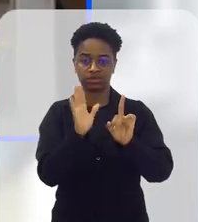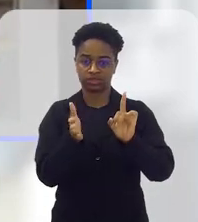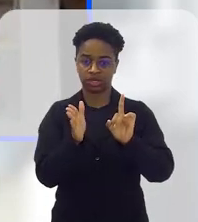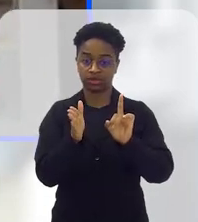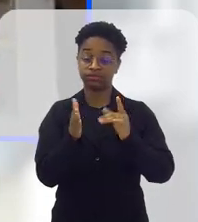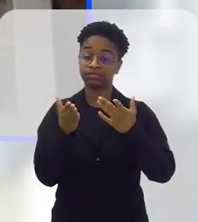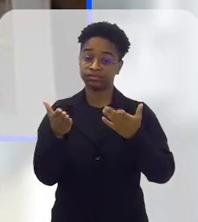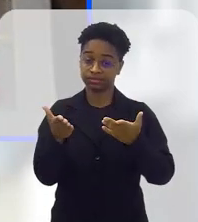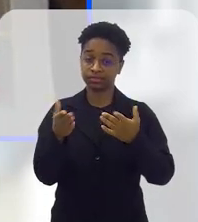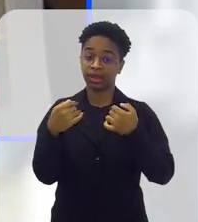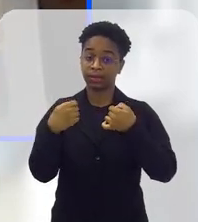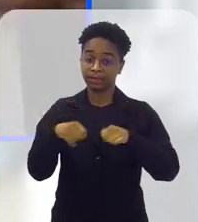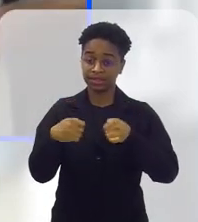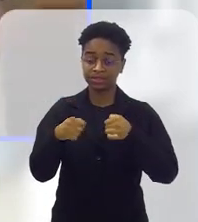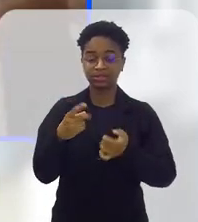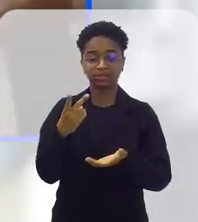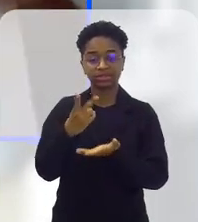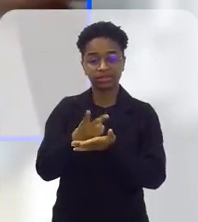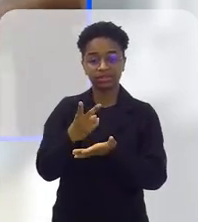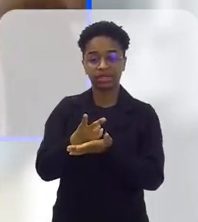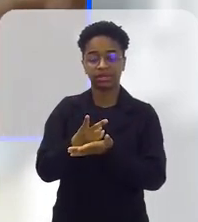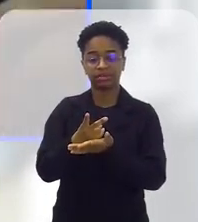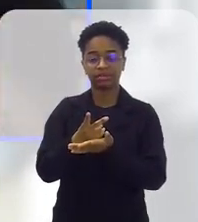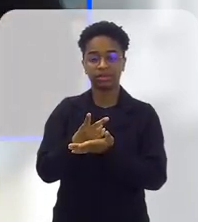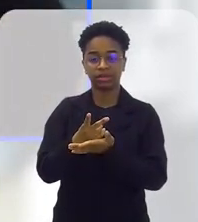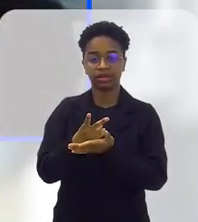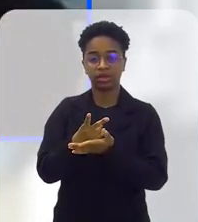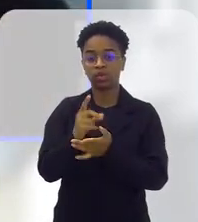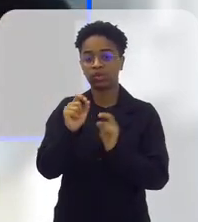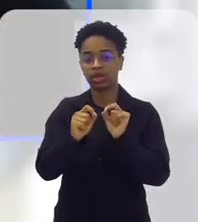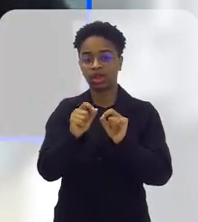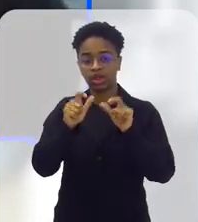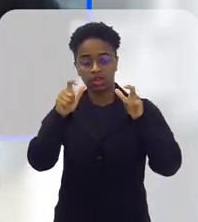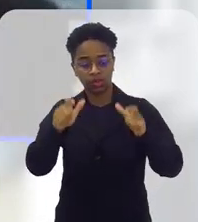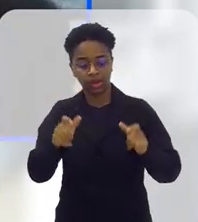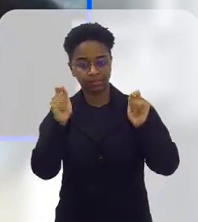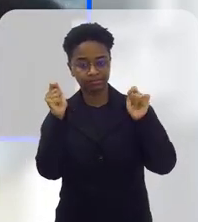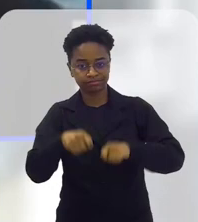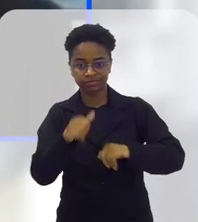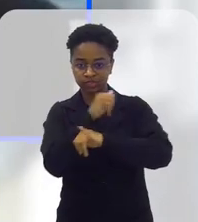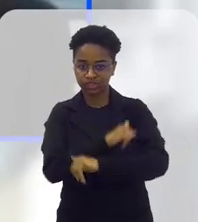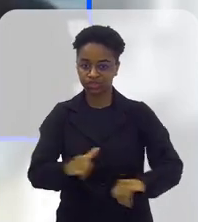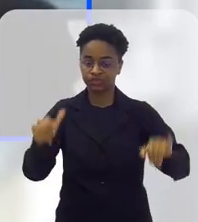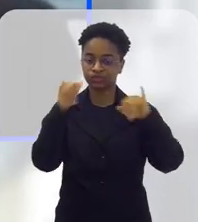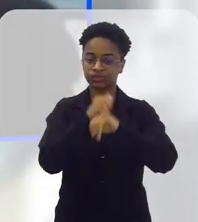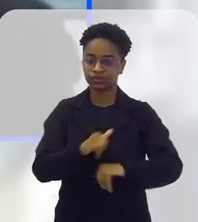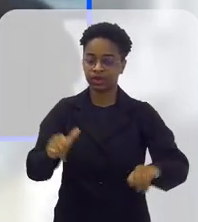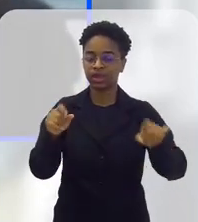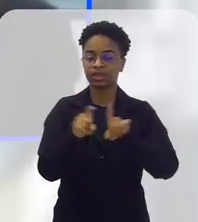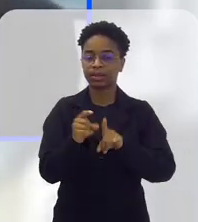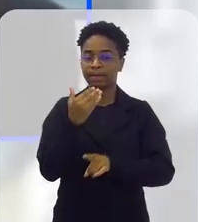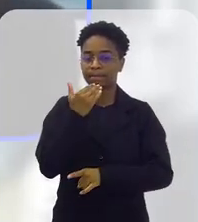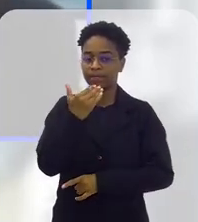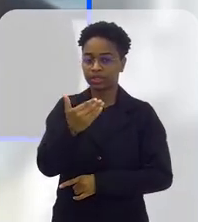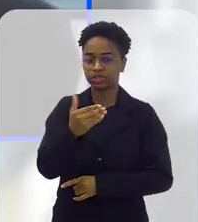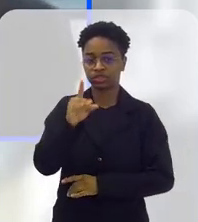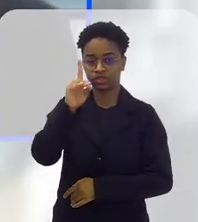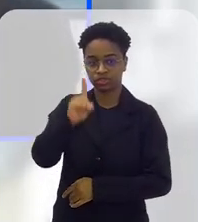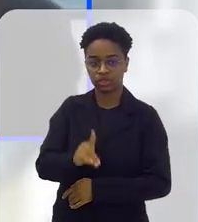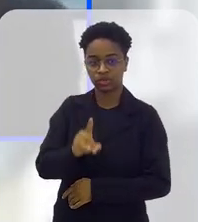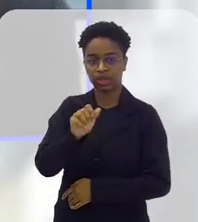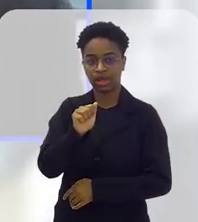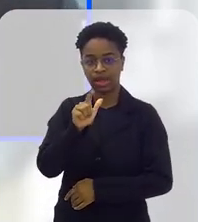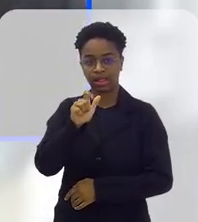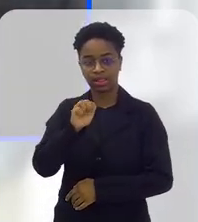uma outra localizada. Então, precisamos cada vez mais, viu, deputado? É espaço de divulgação. É pedir que o nosso